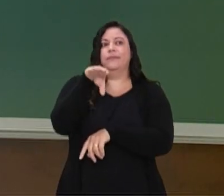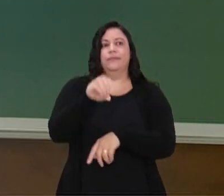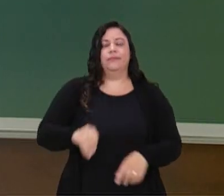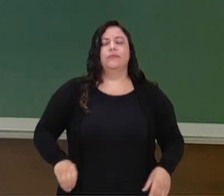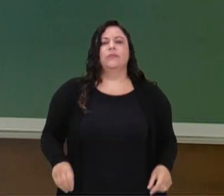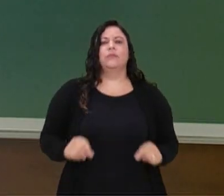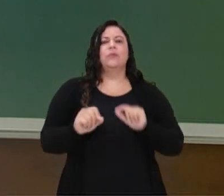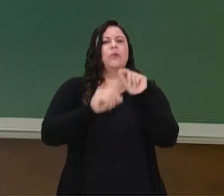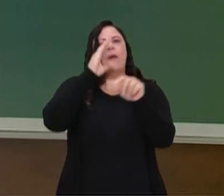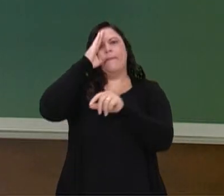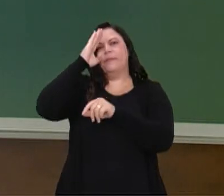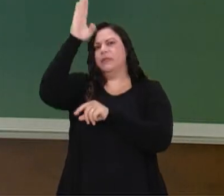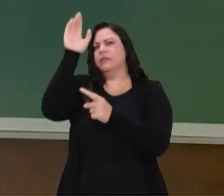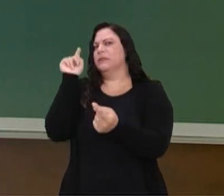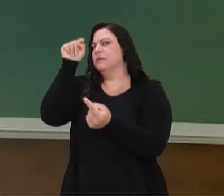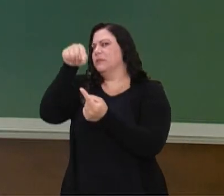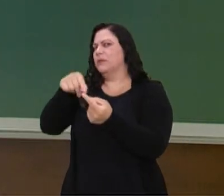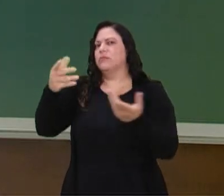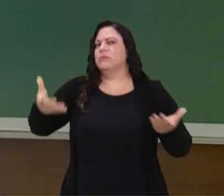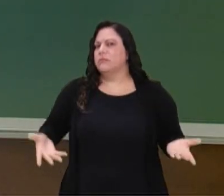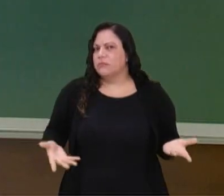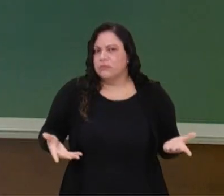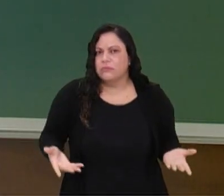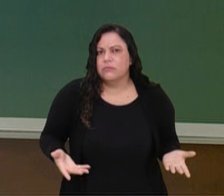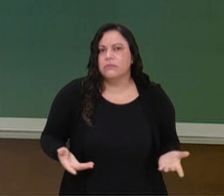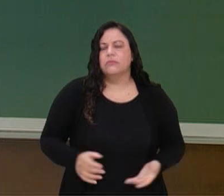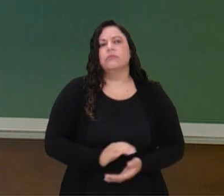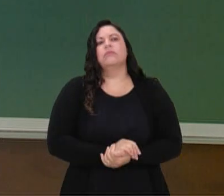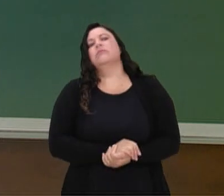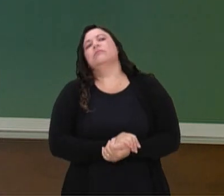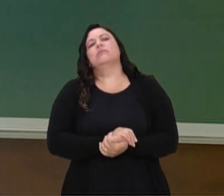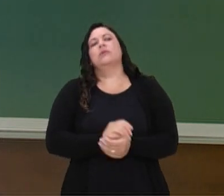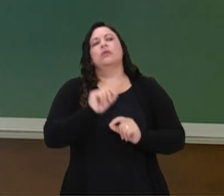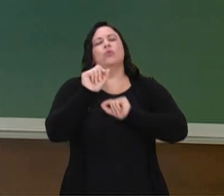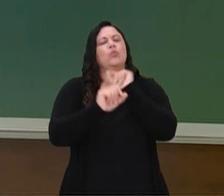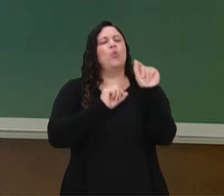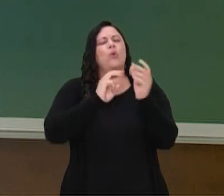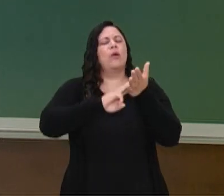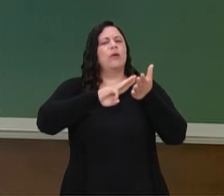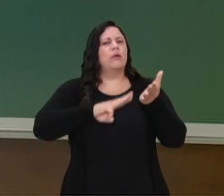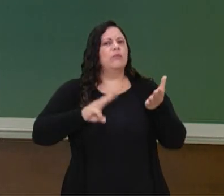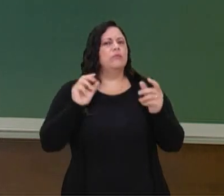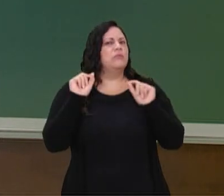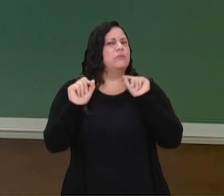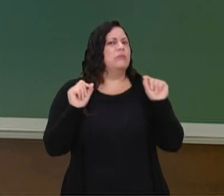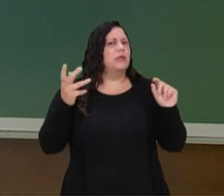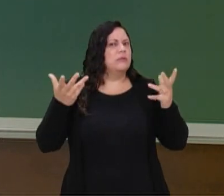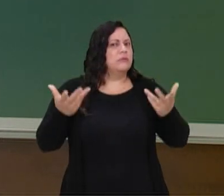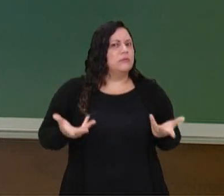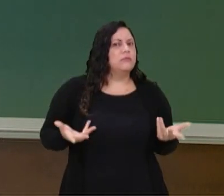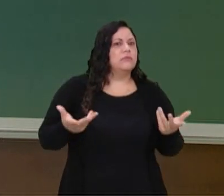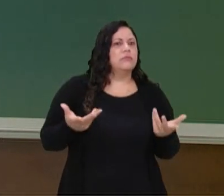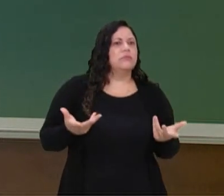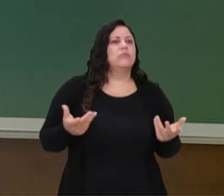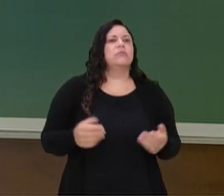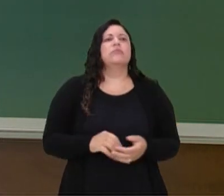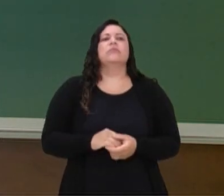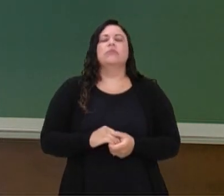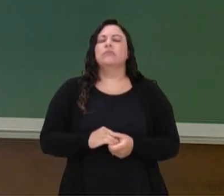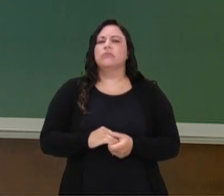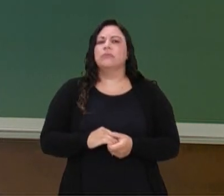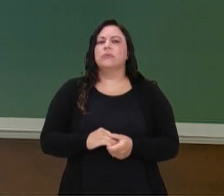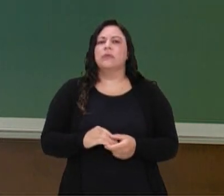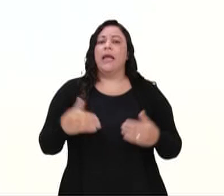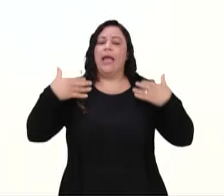E o principal objetivo dele, gente, o principal objetivo desse método, é trazer um